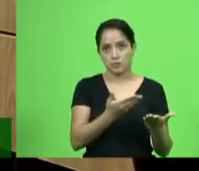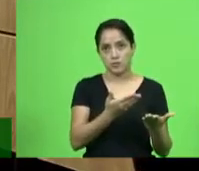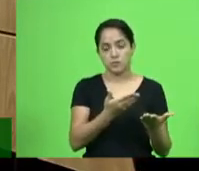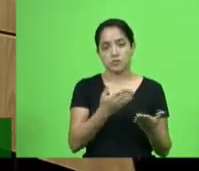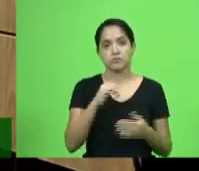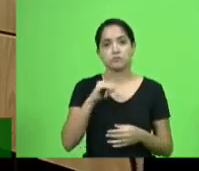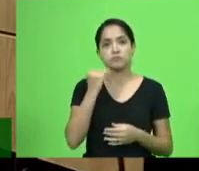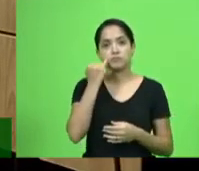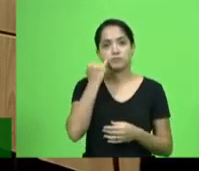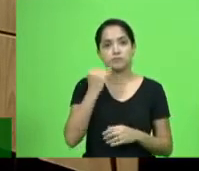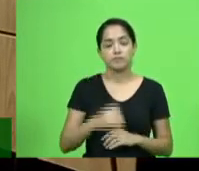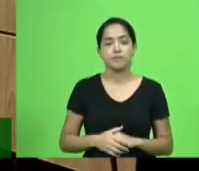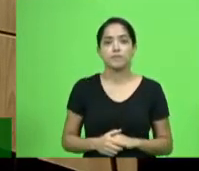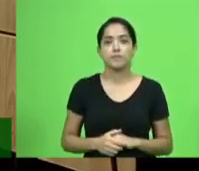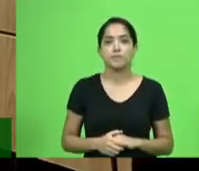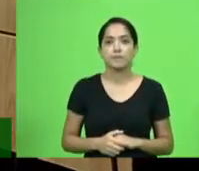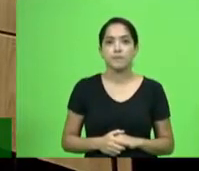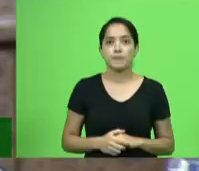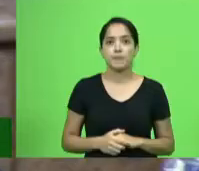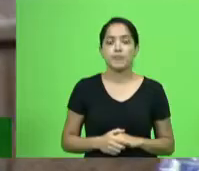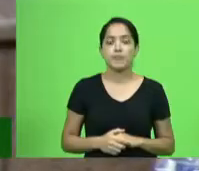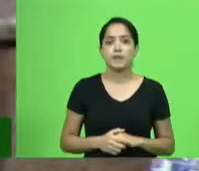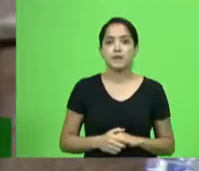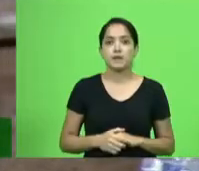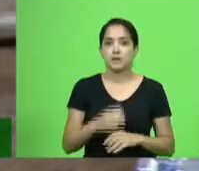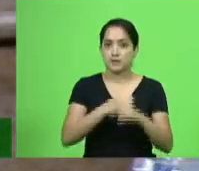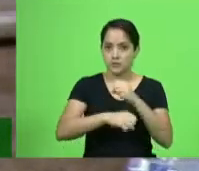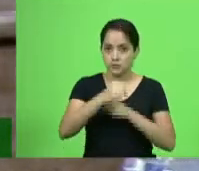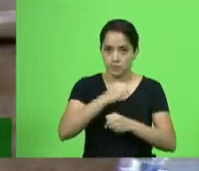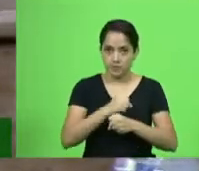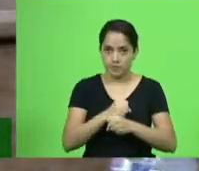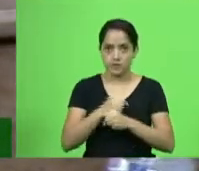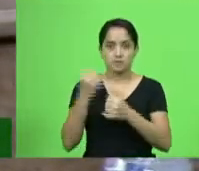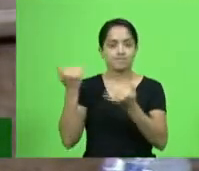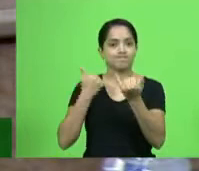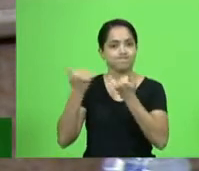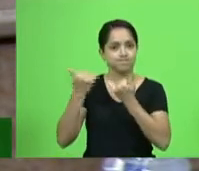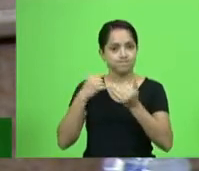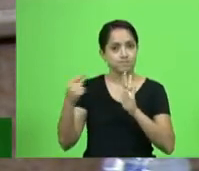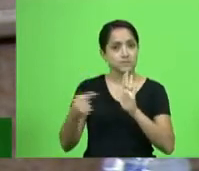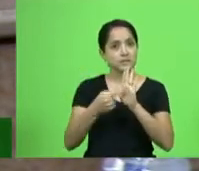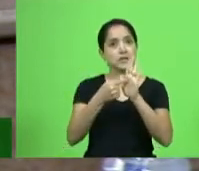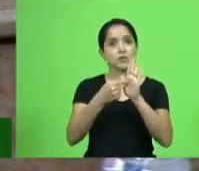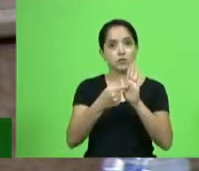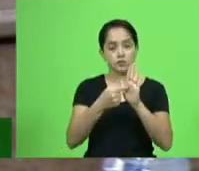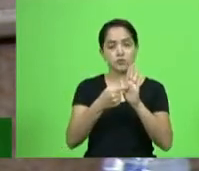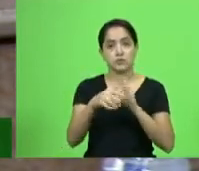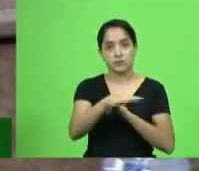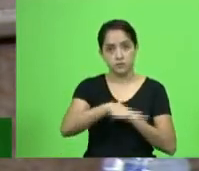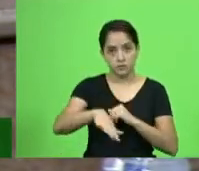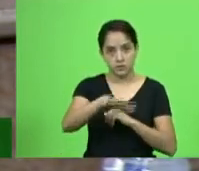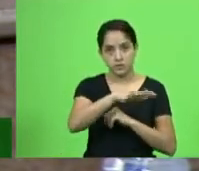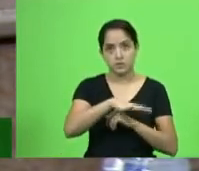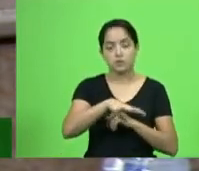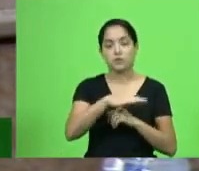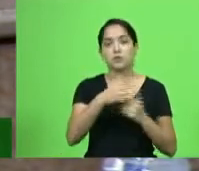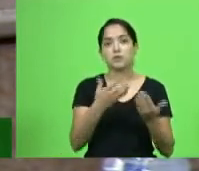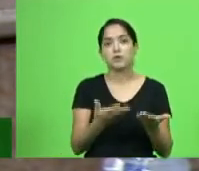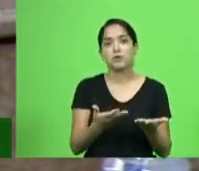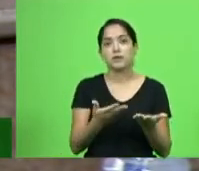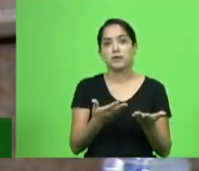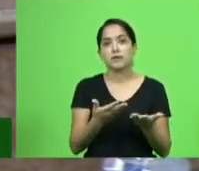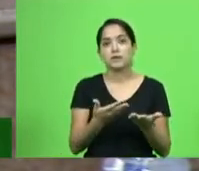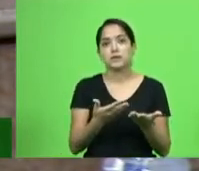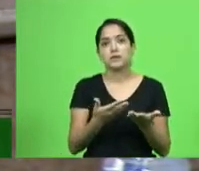Gessé Lopes. Presidente, desde o ano passado tenho recebido diversas denúncias do setor da ISAMUS, com